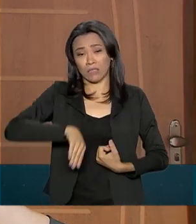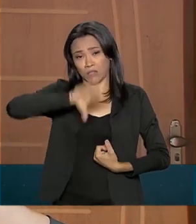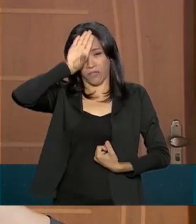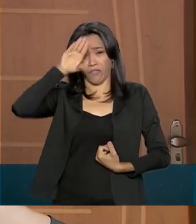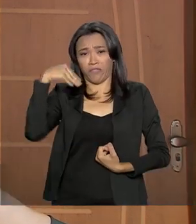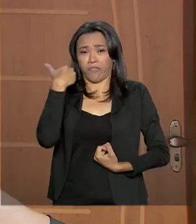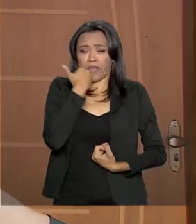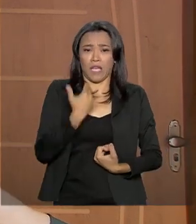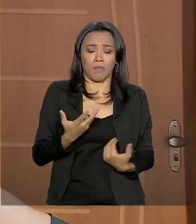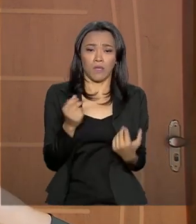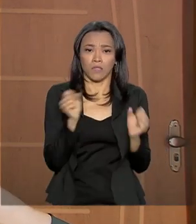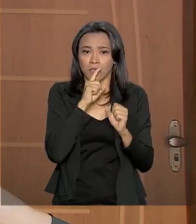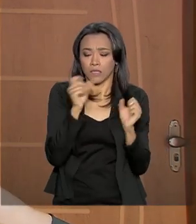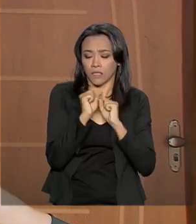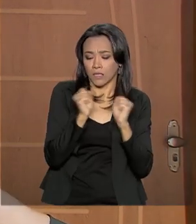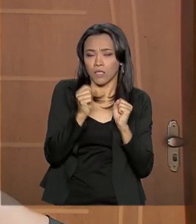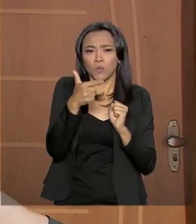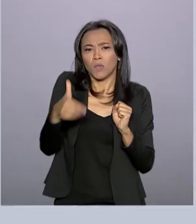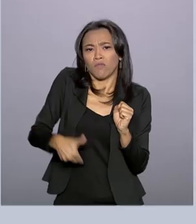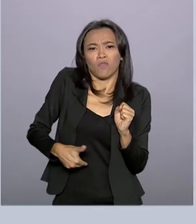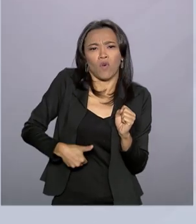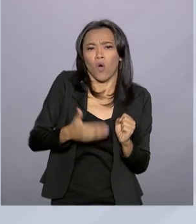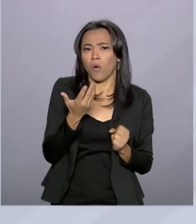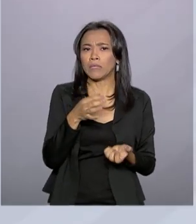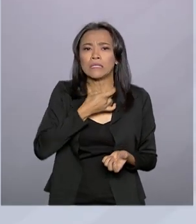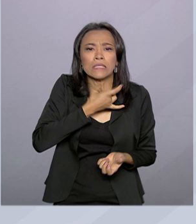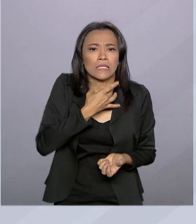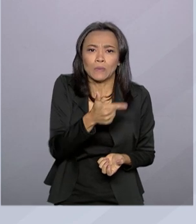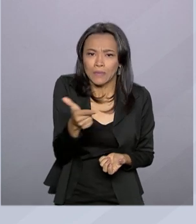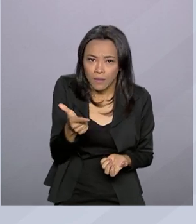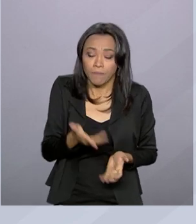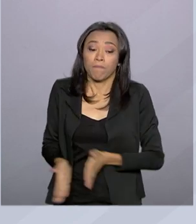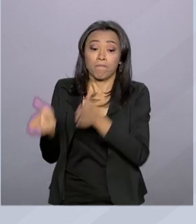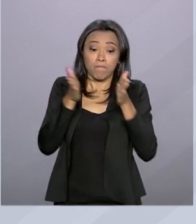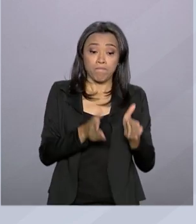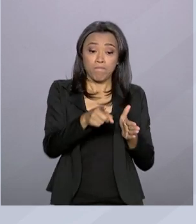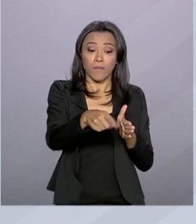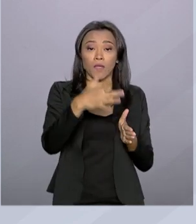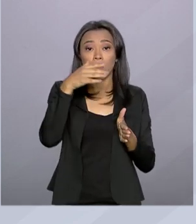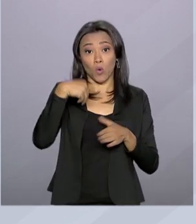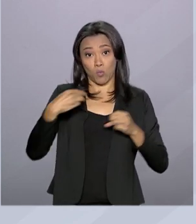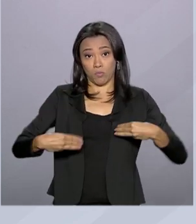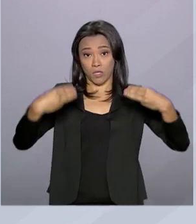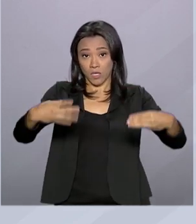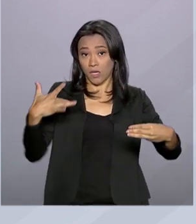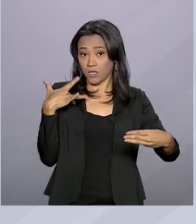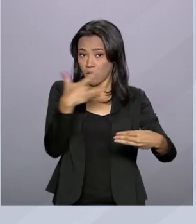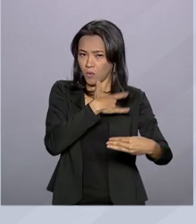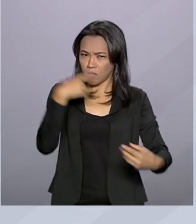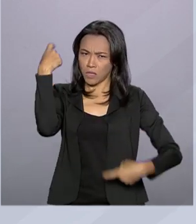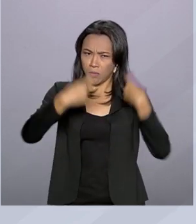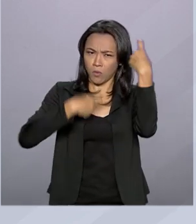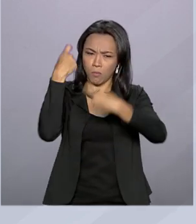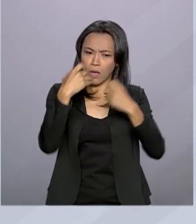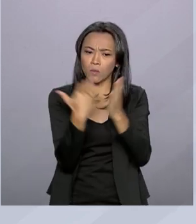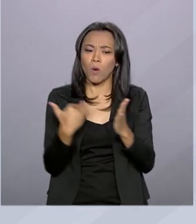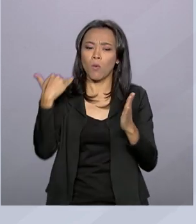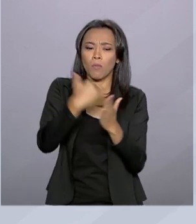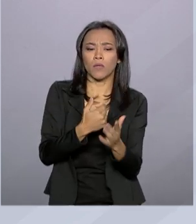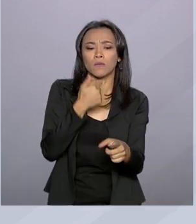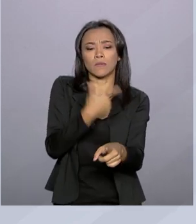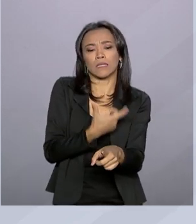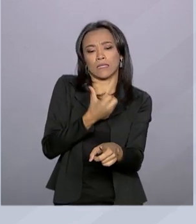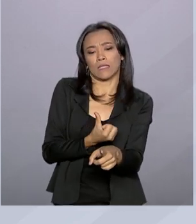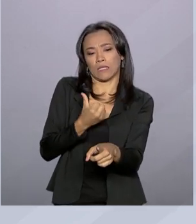fica em impossibilidade de fazer qualquer coisa, não tem fome, não tem sede. O Ministério da Saúde está preocupado com um aumento de 264